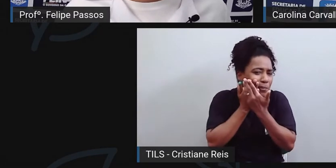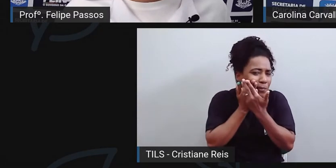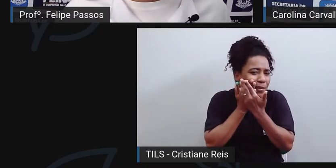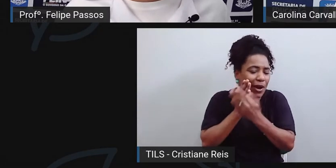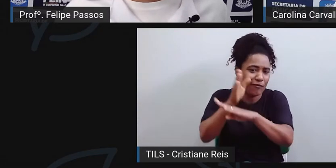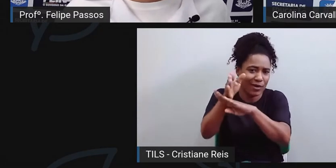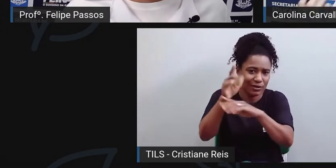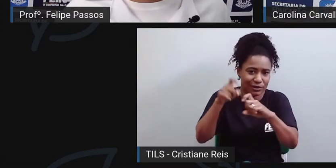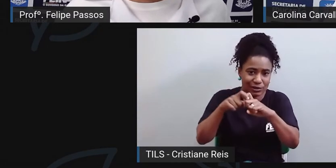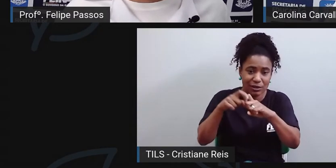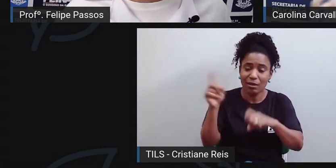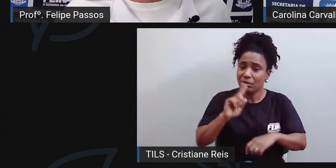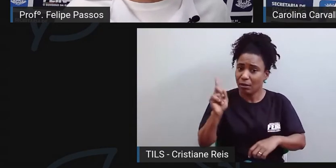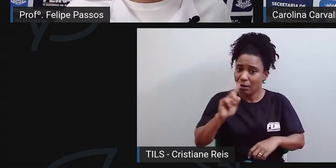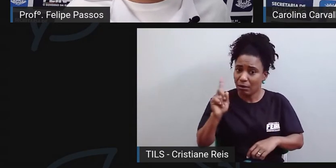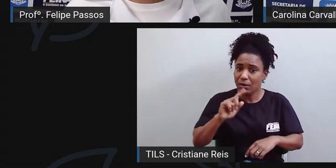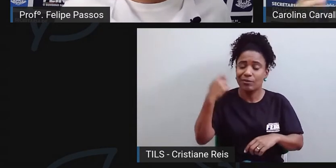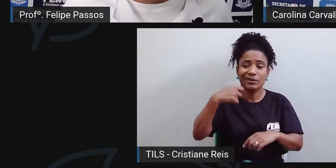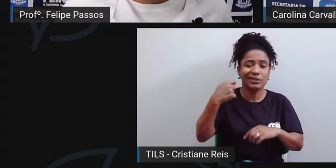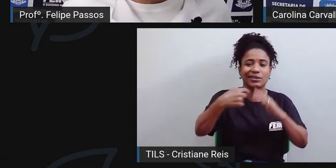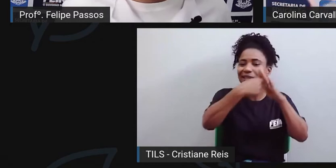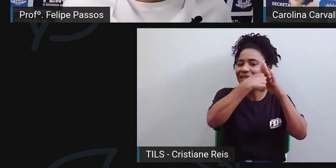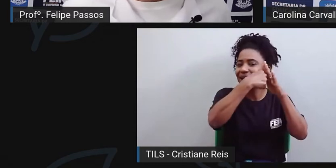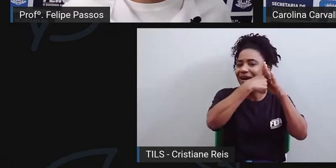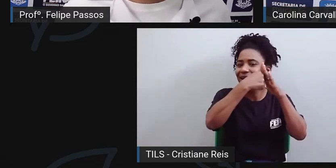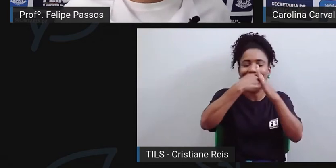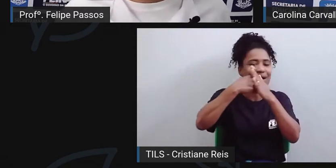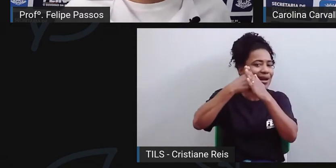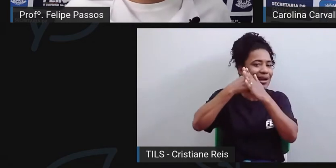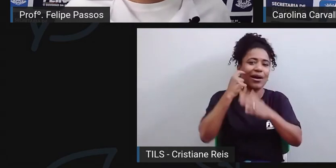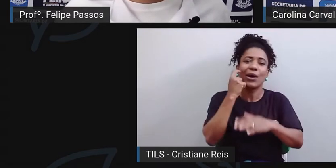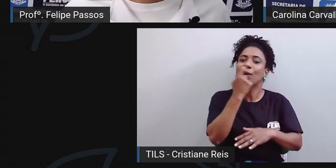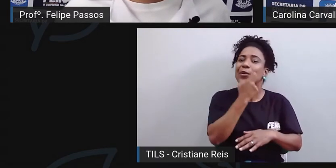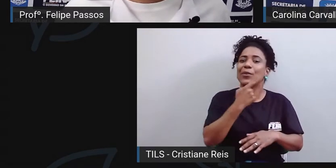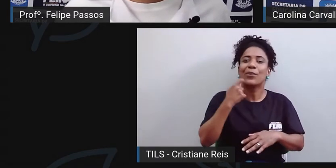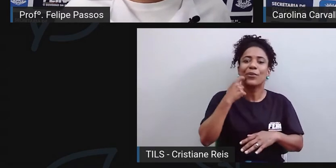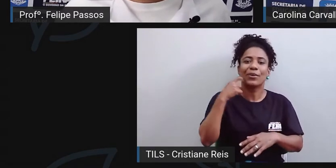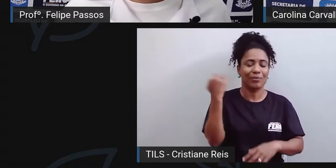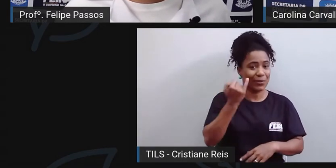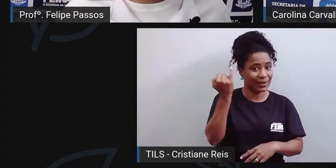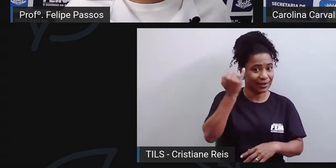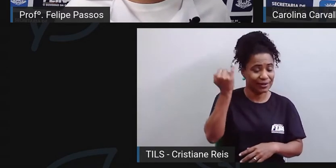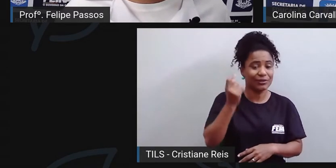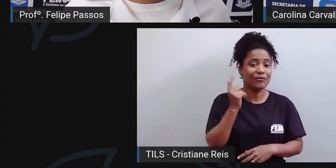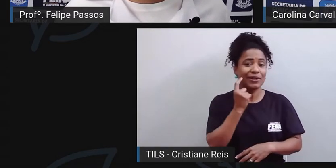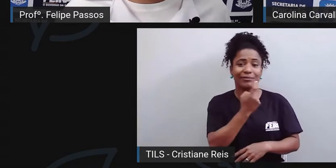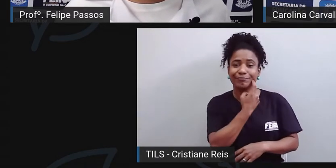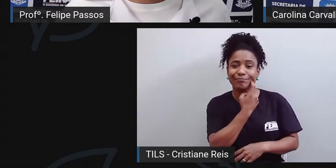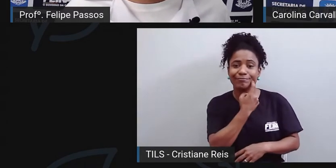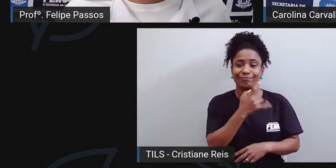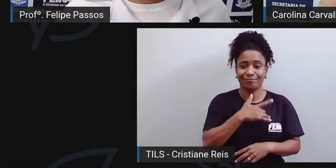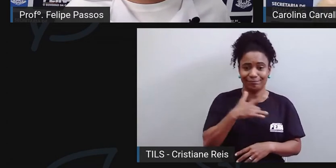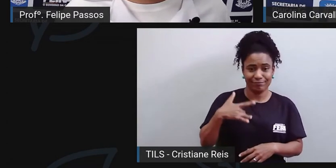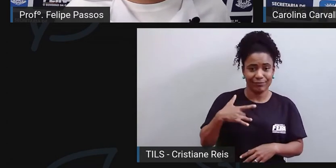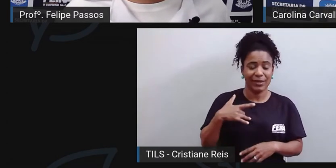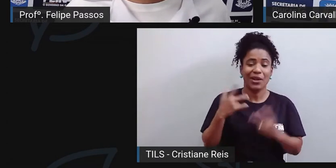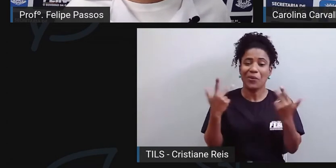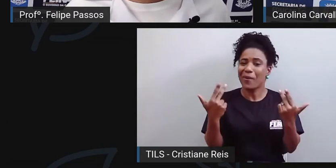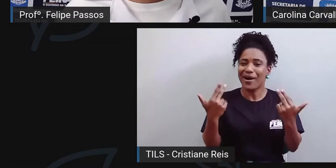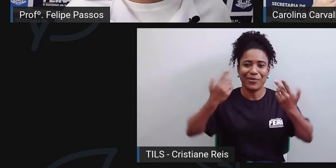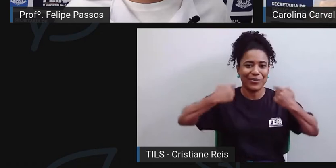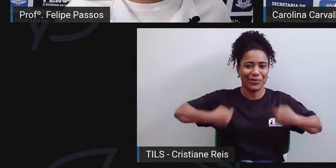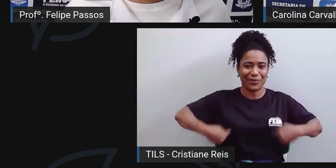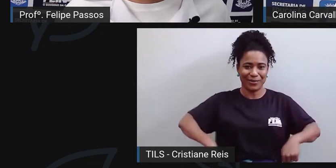forma como a gente faz check-up médico anual, que a gente vai todo ano no médico para ver como é que está a nossa saúde, a gente também precisa fazer a mesma